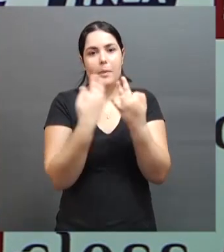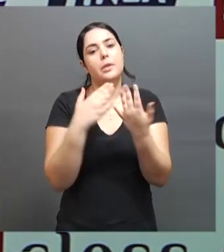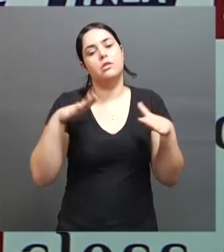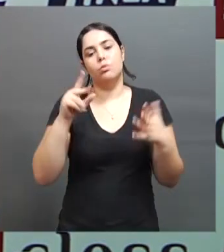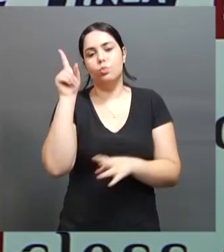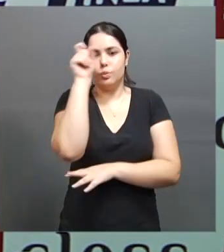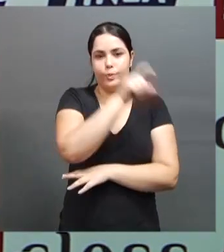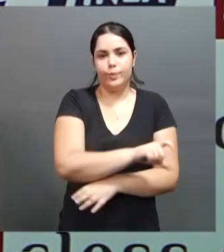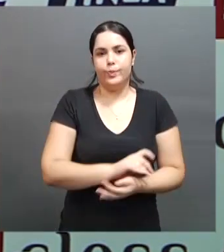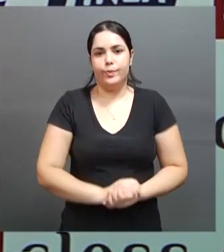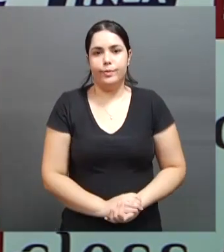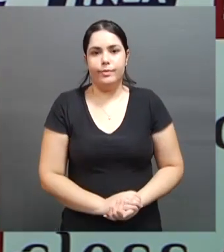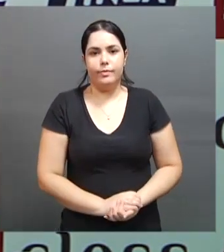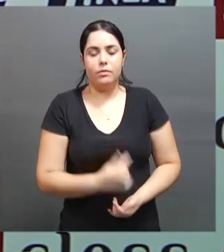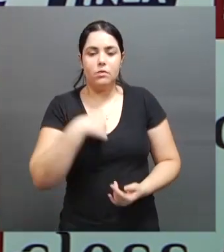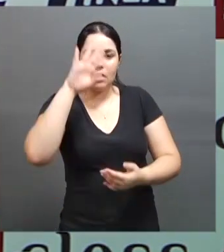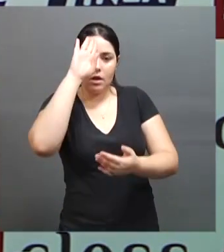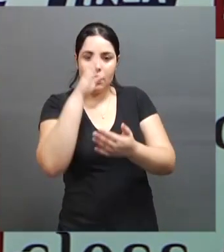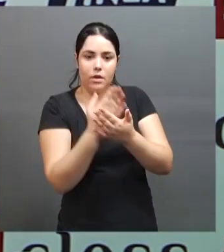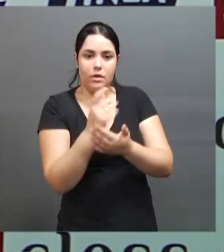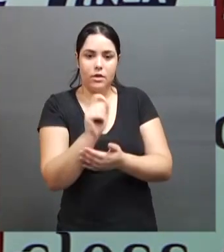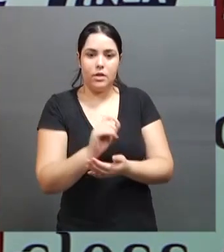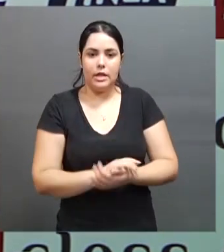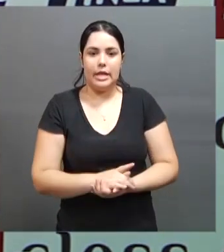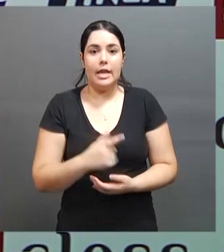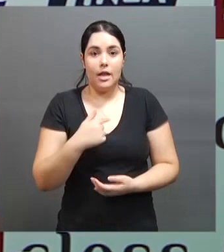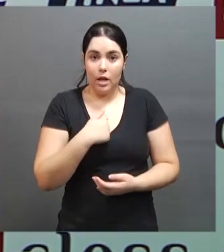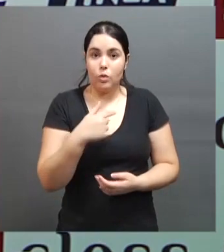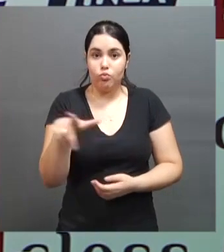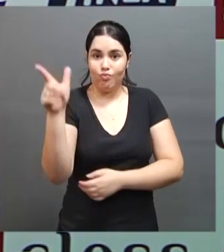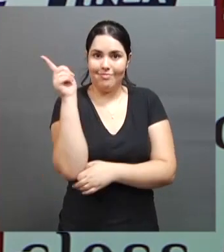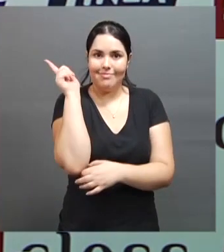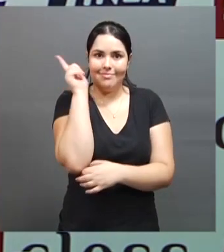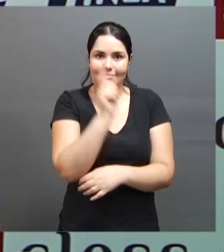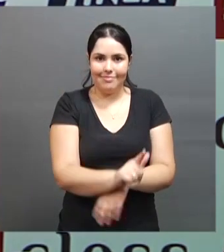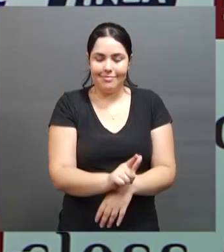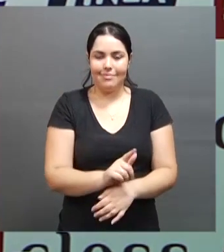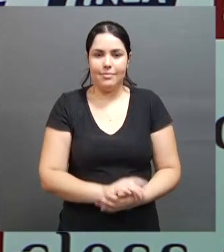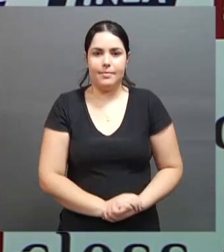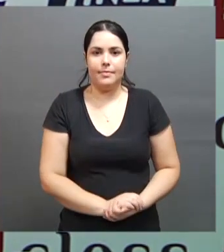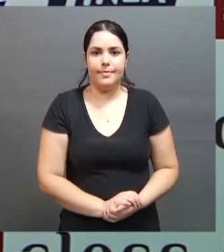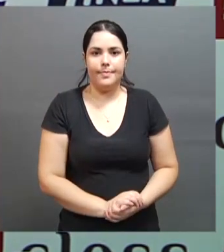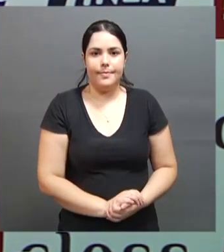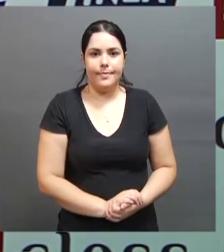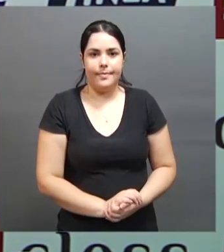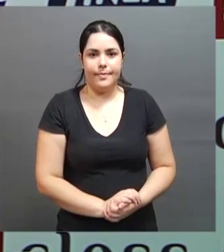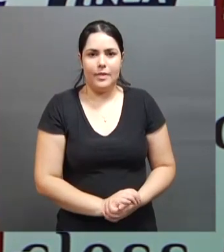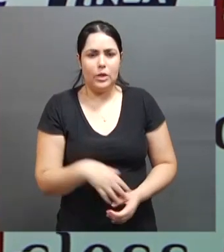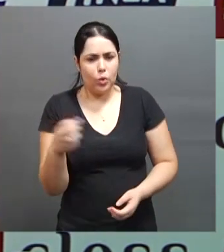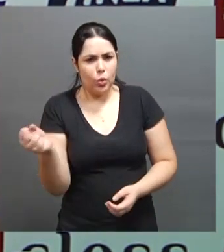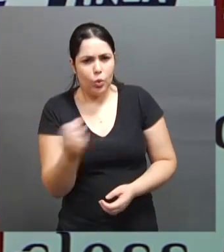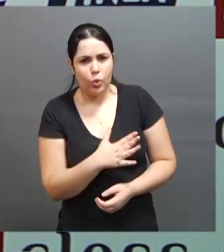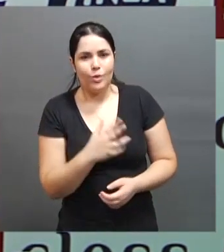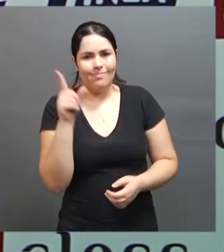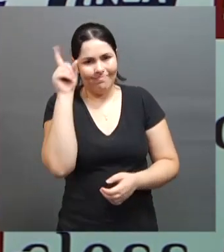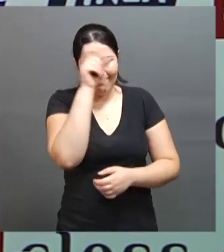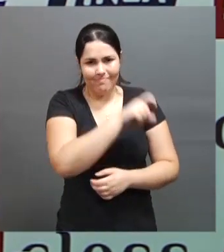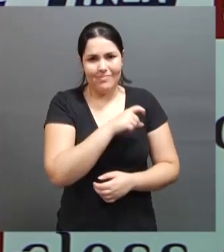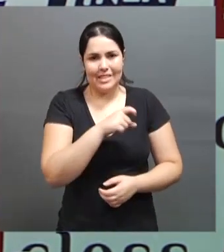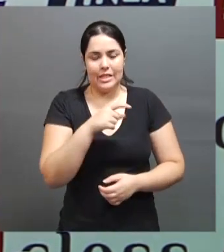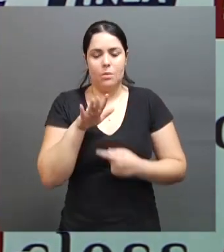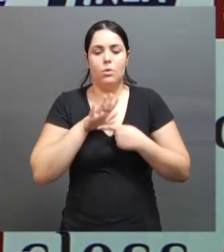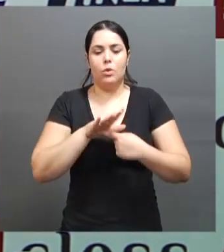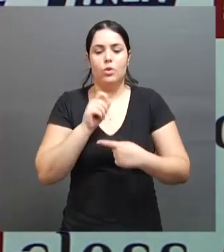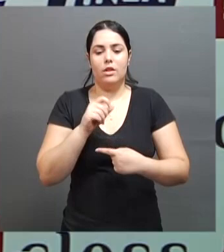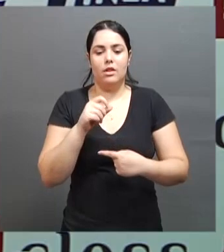difícil para mim, e eu acredito que eu ter vencido aquela etapa tão nova me